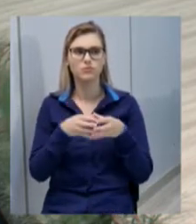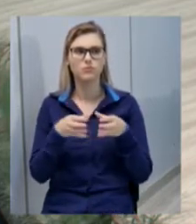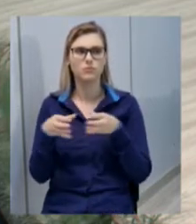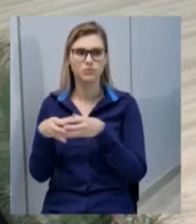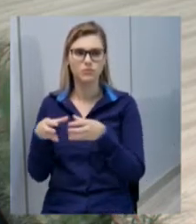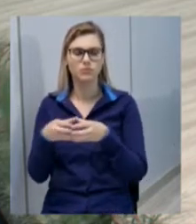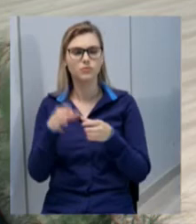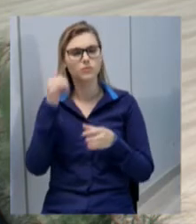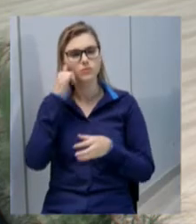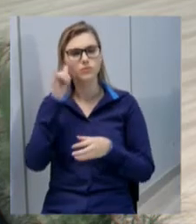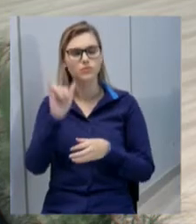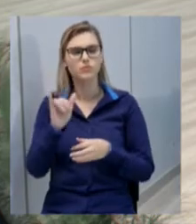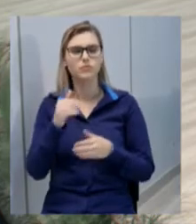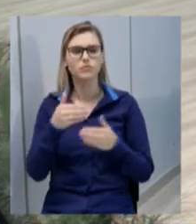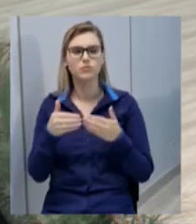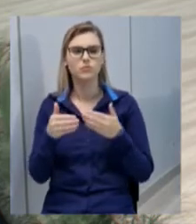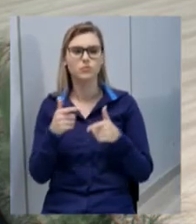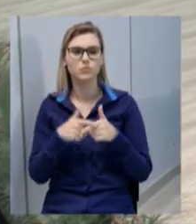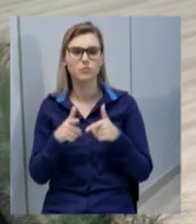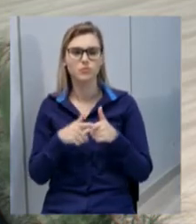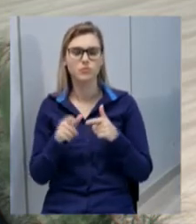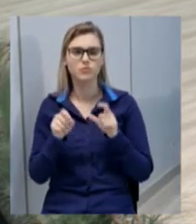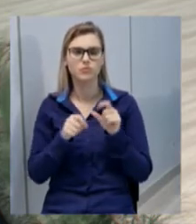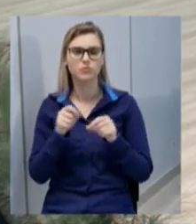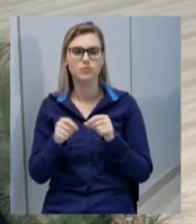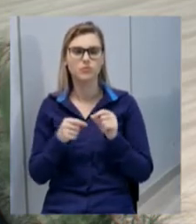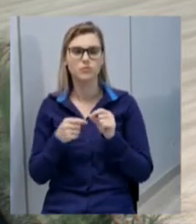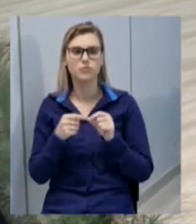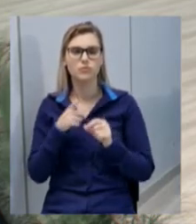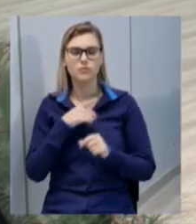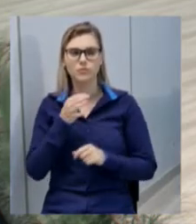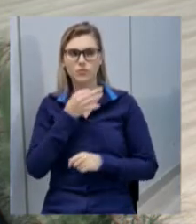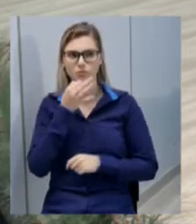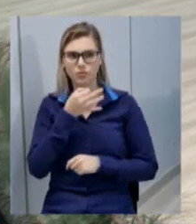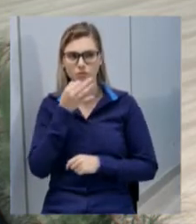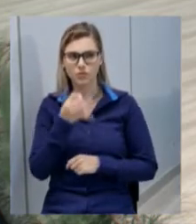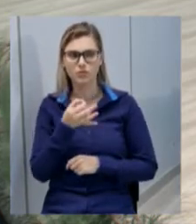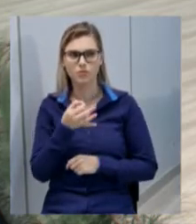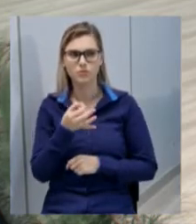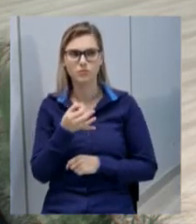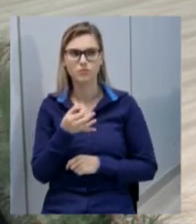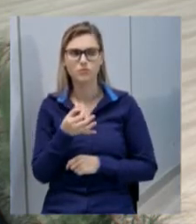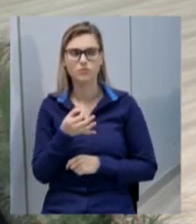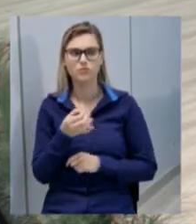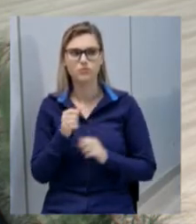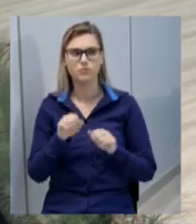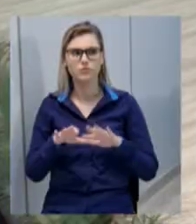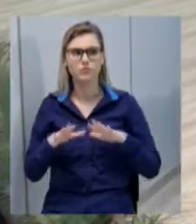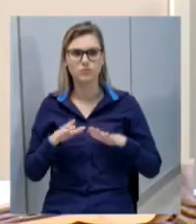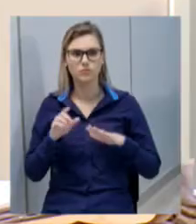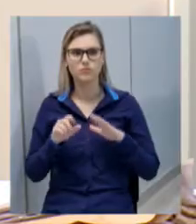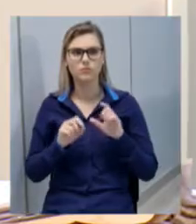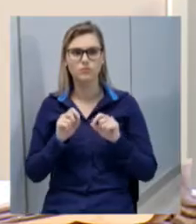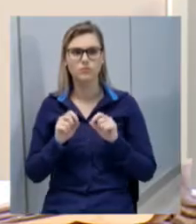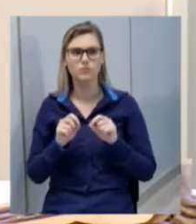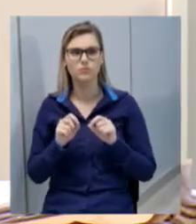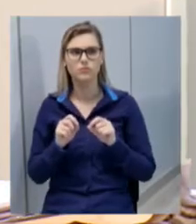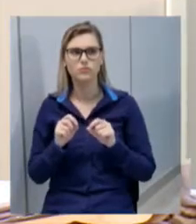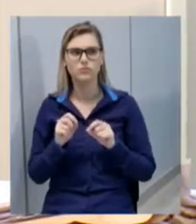evitar qualquer tipo de denulidade que submeta ao plenário para suprimir então os pareceres